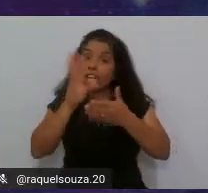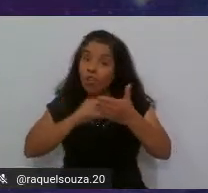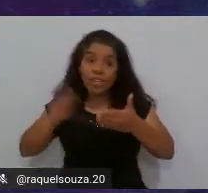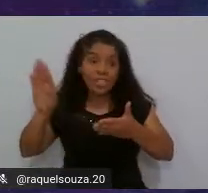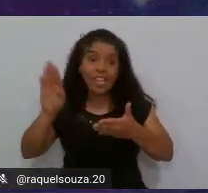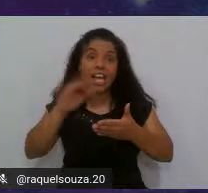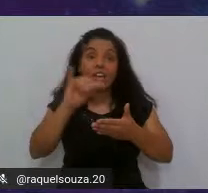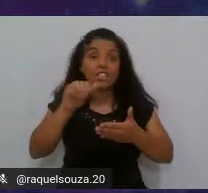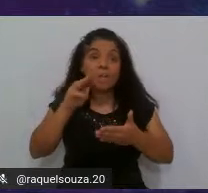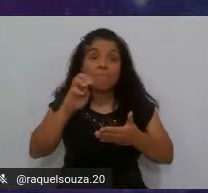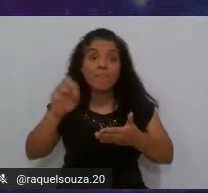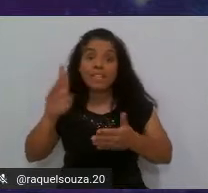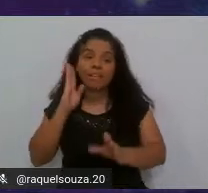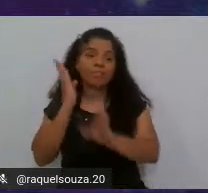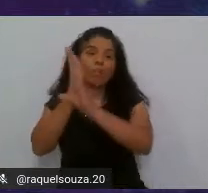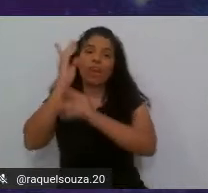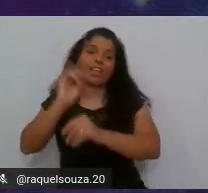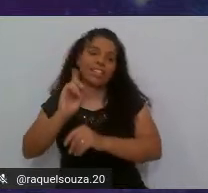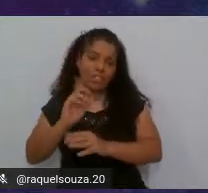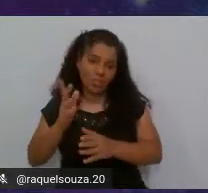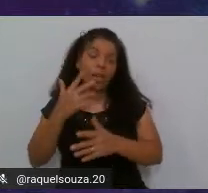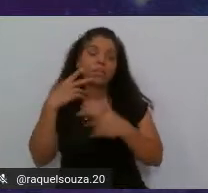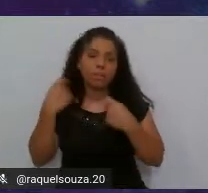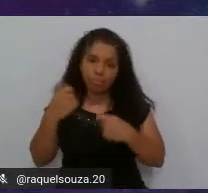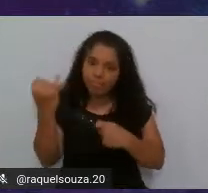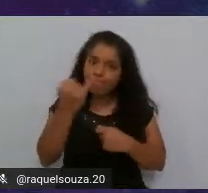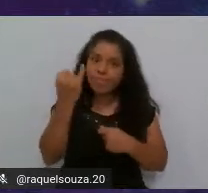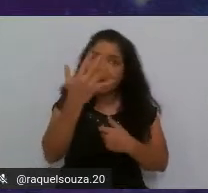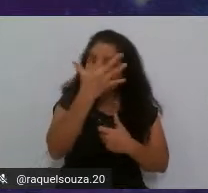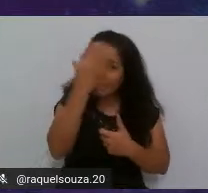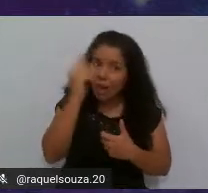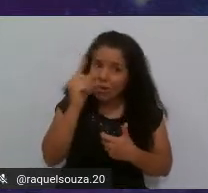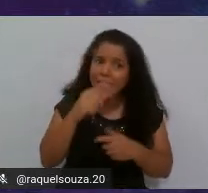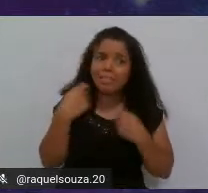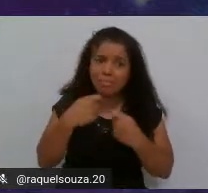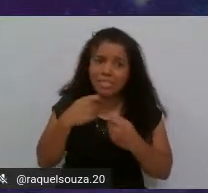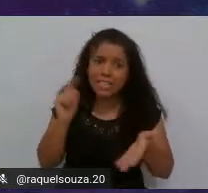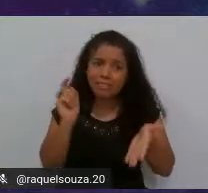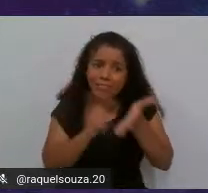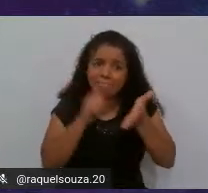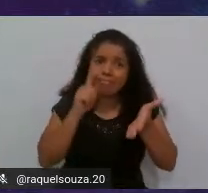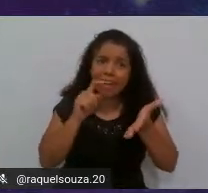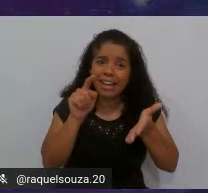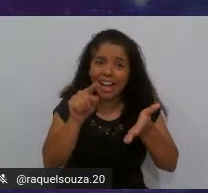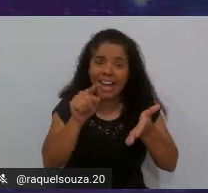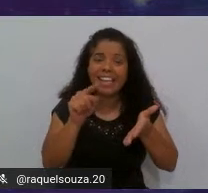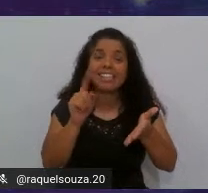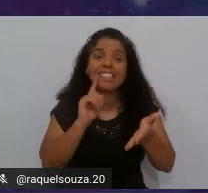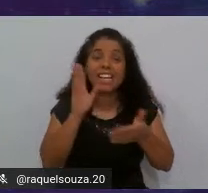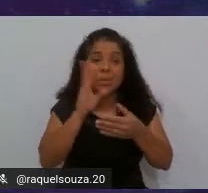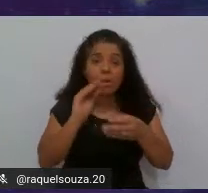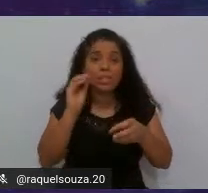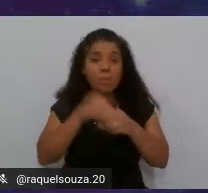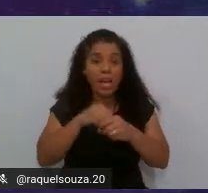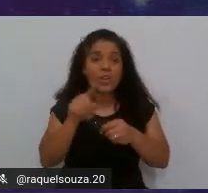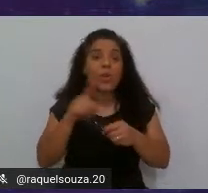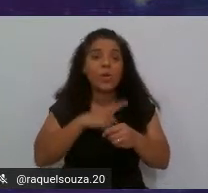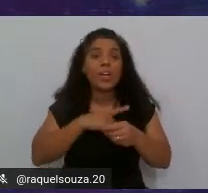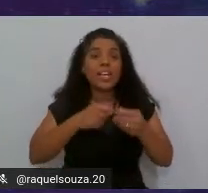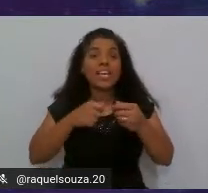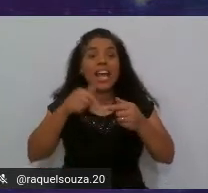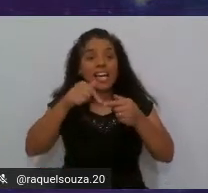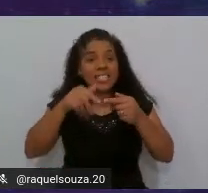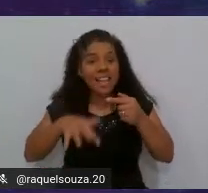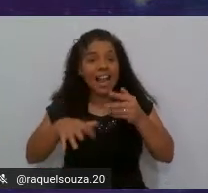JMeter não vai identificar então é um ponto crucial não esquecer de marcar o checkbox para incluir as classes de